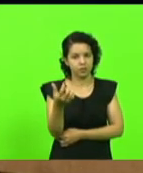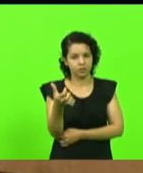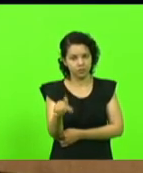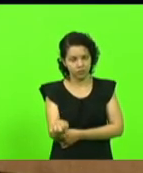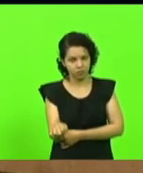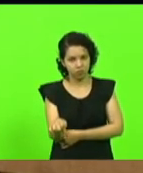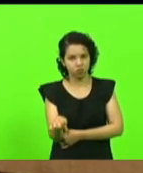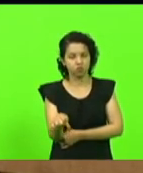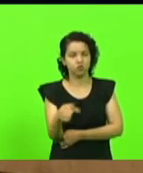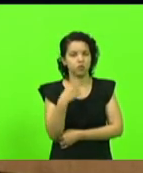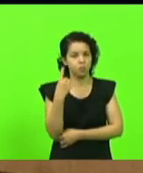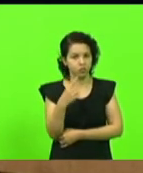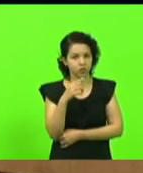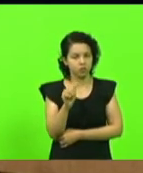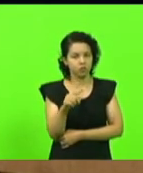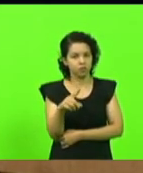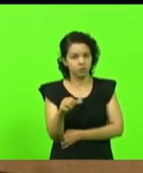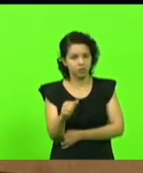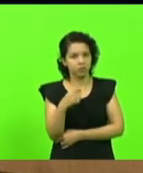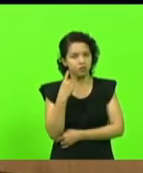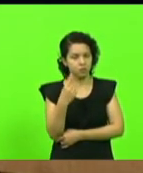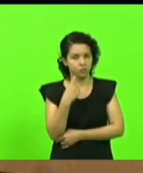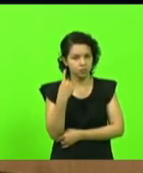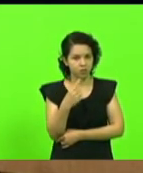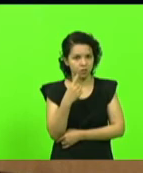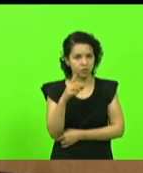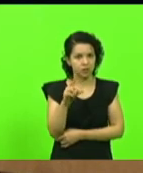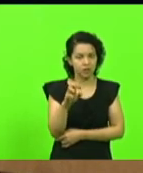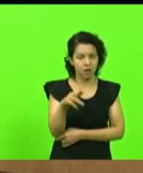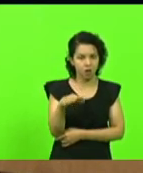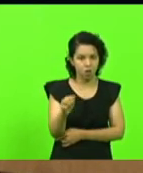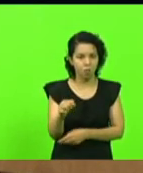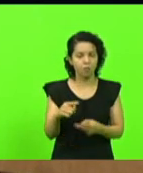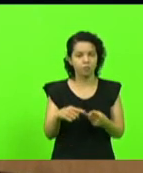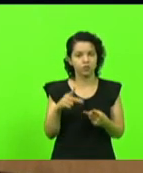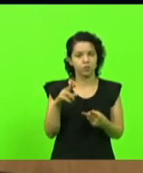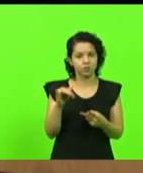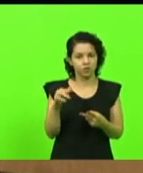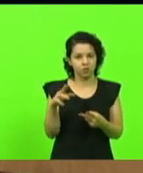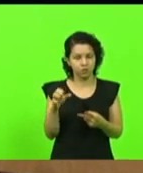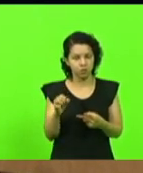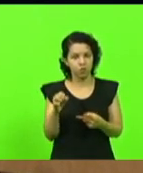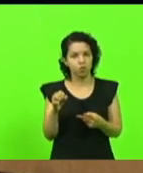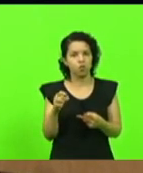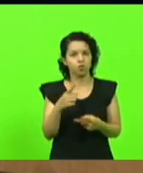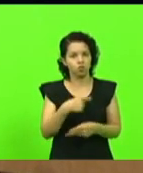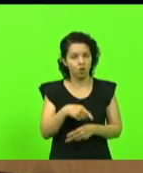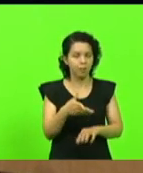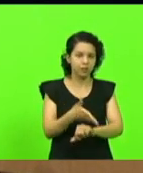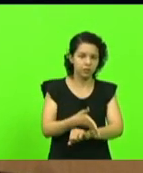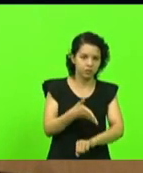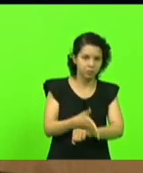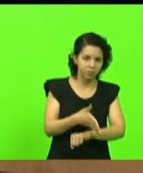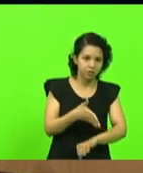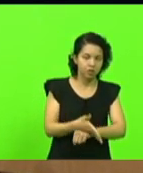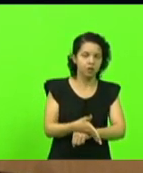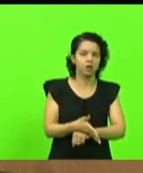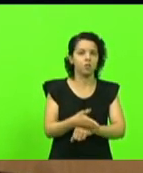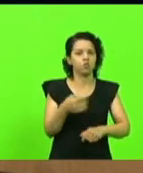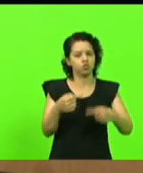de autoria do deputado Dalmo e deputado D'Agostini Coruja nós participamos ativamente das discussões